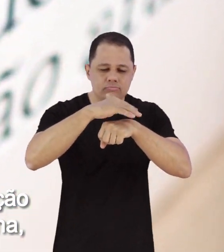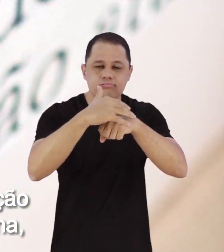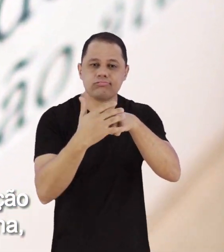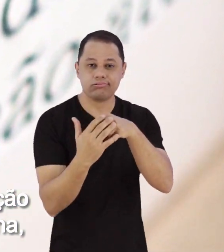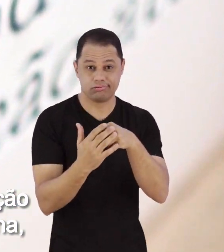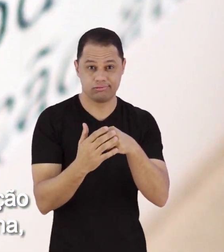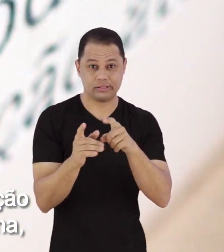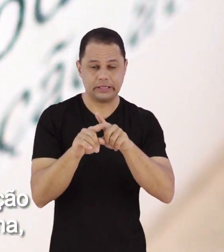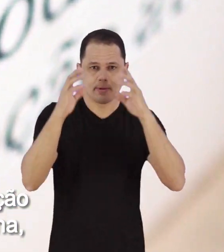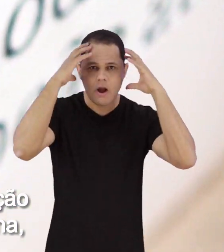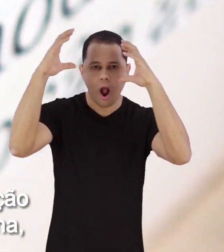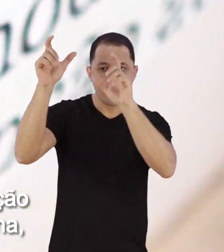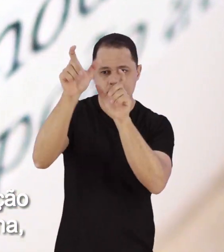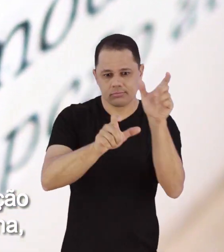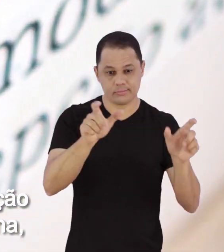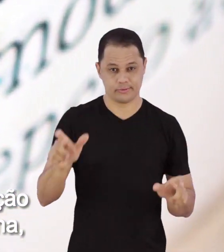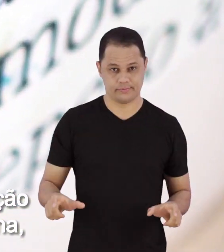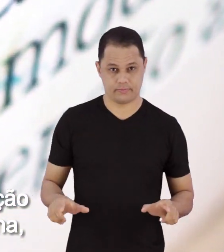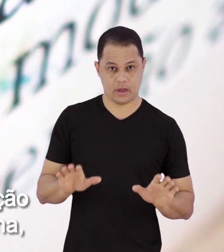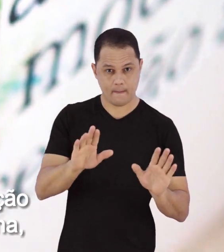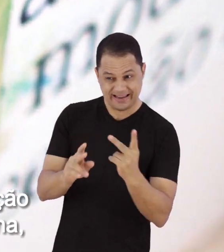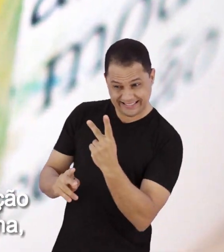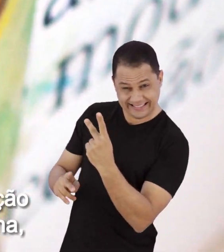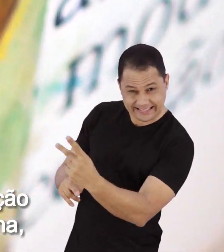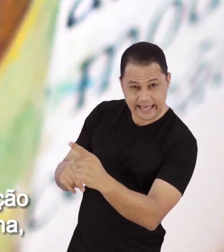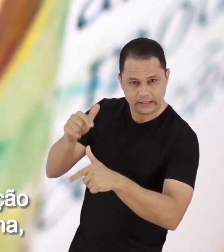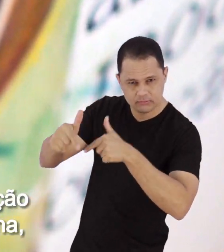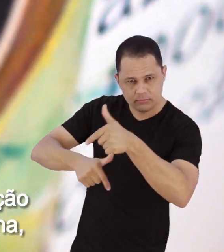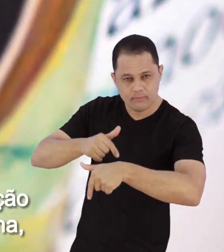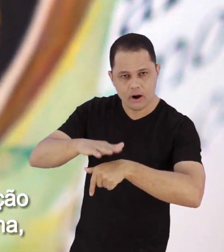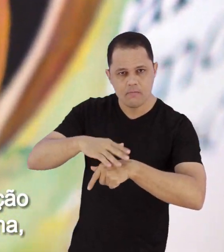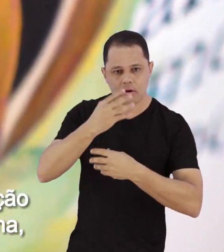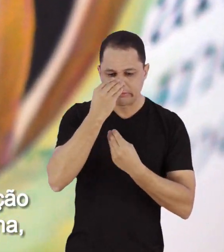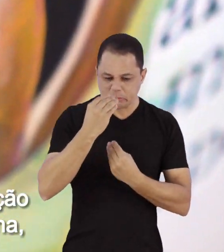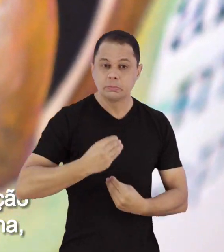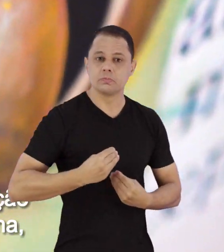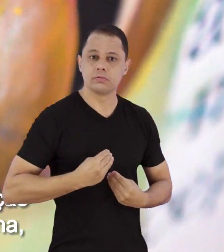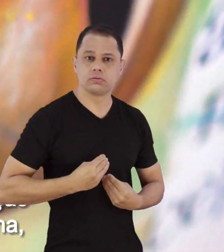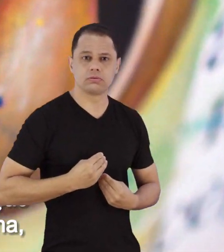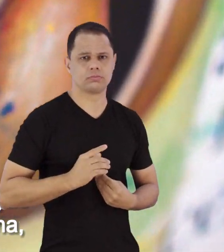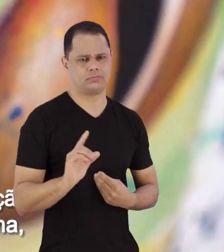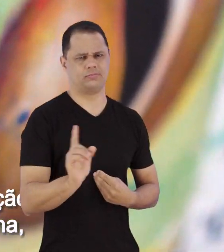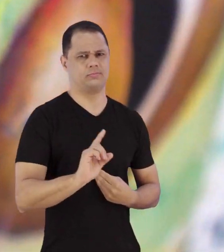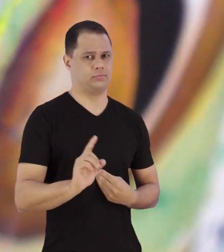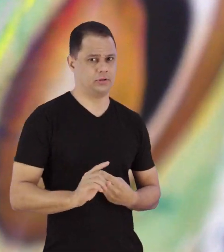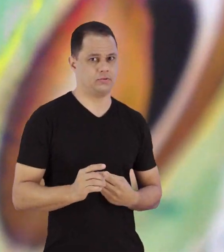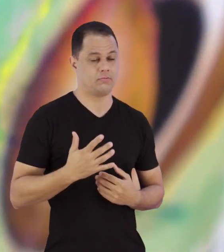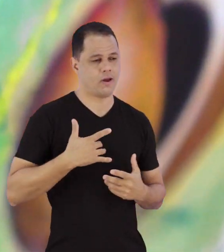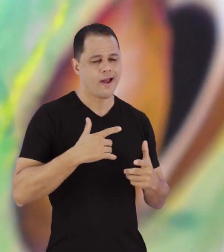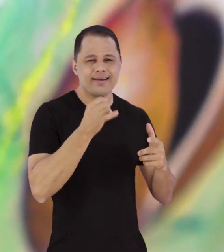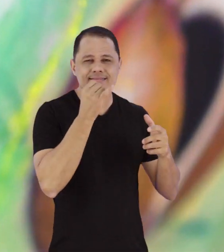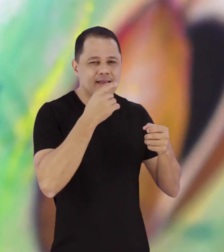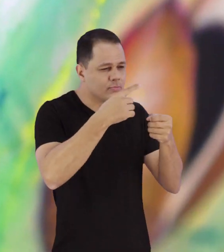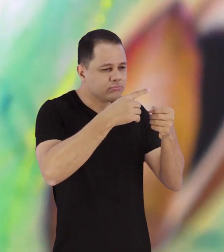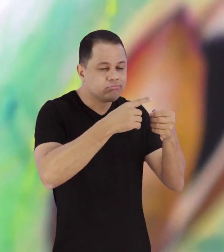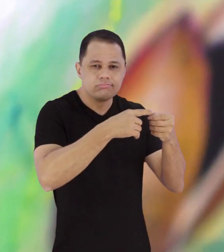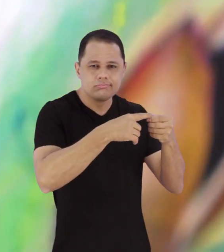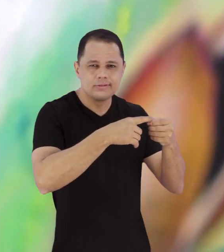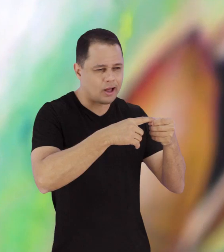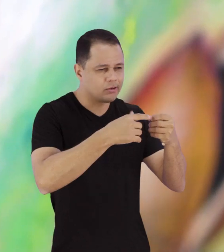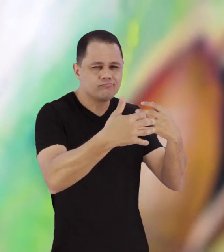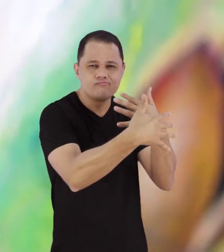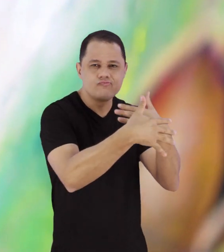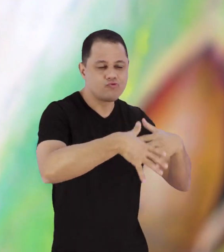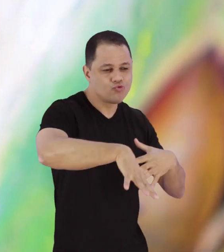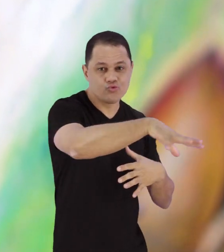urbana e tecnologia com a tradição filosófica milenar para alcançar uma assese terrena. A vida como deve ser